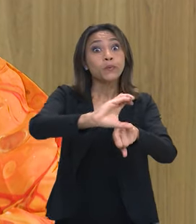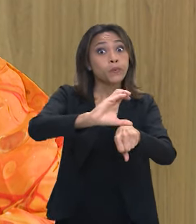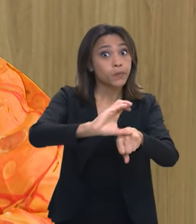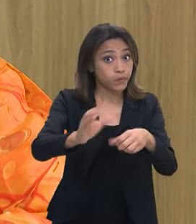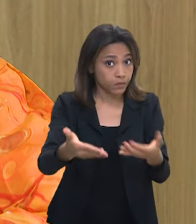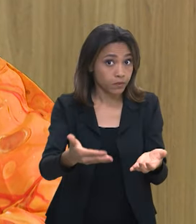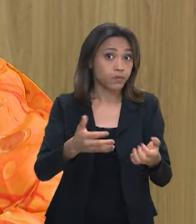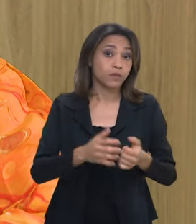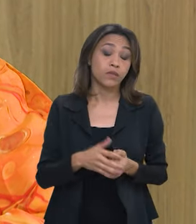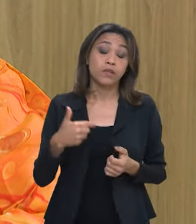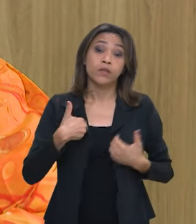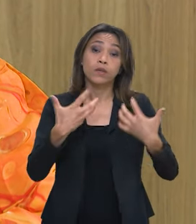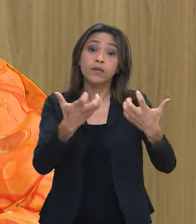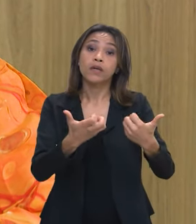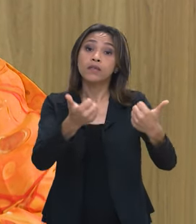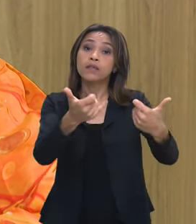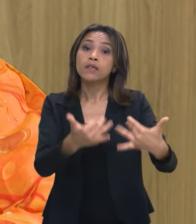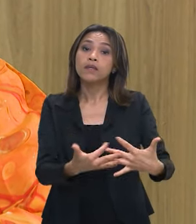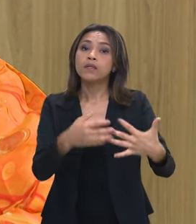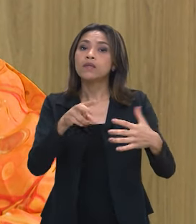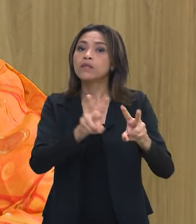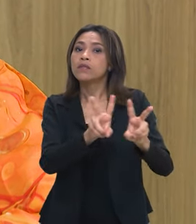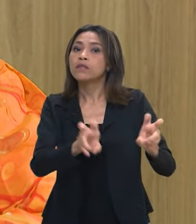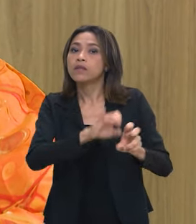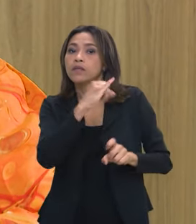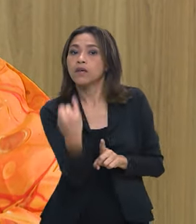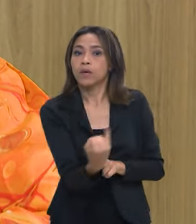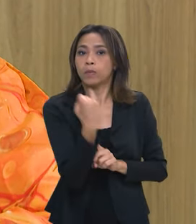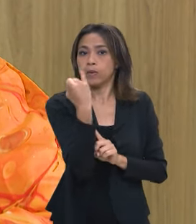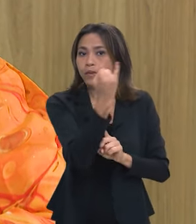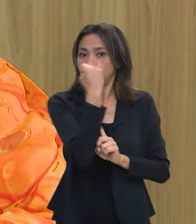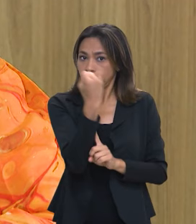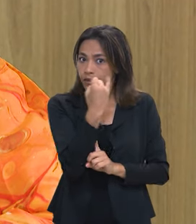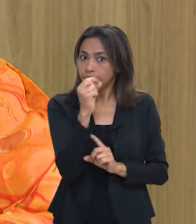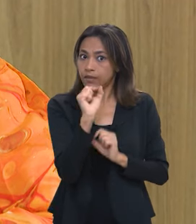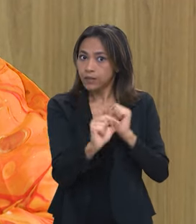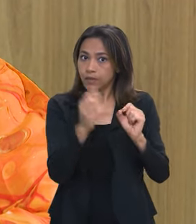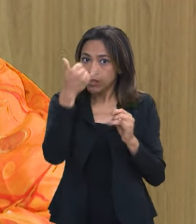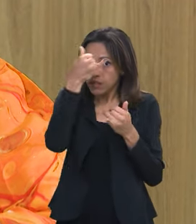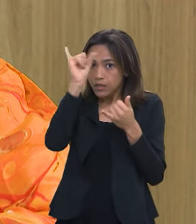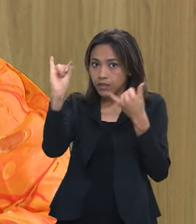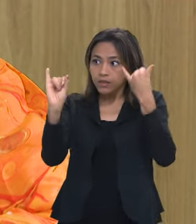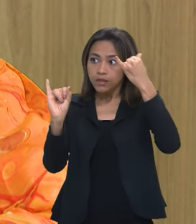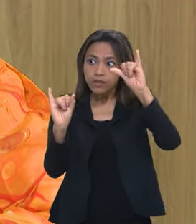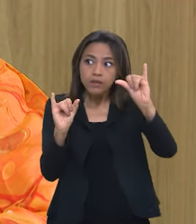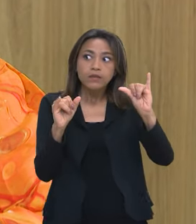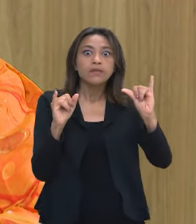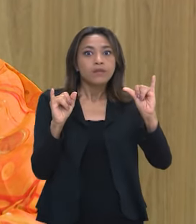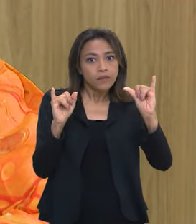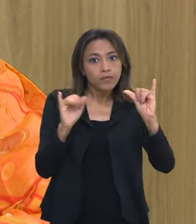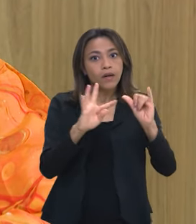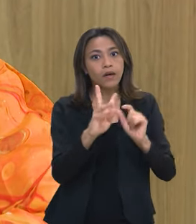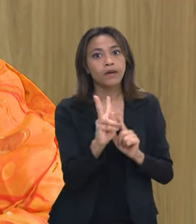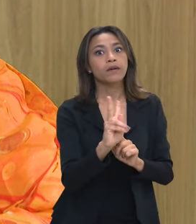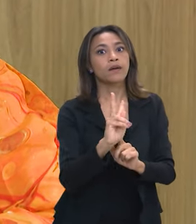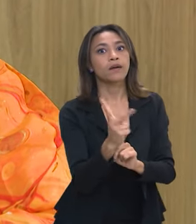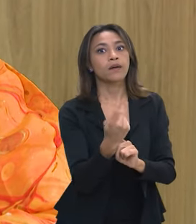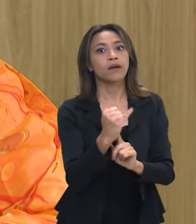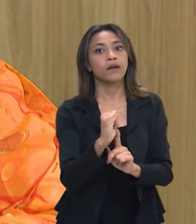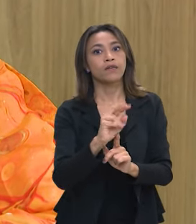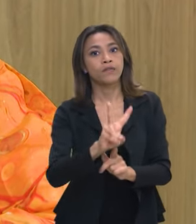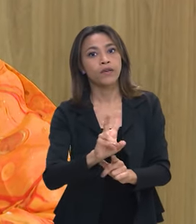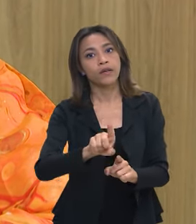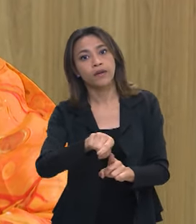e eu queria destacar também a importância da profilaxia pré-exposição para